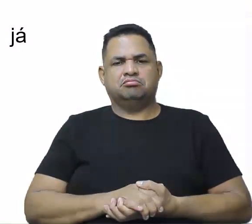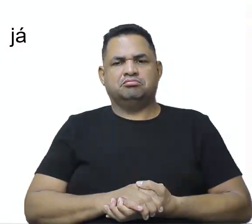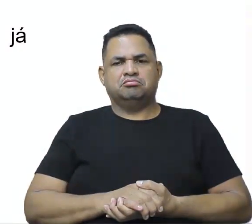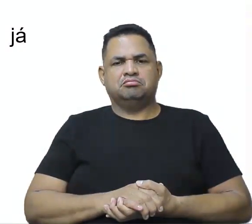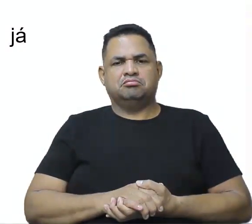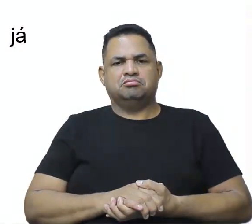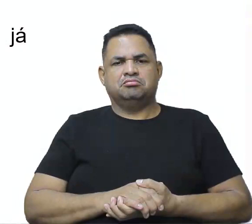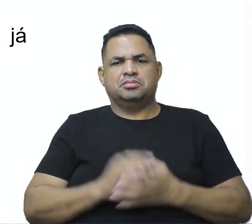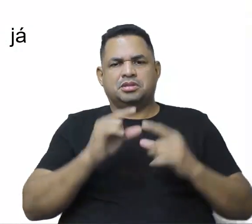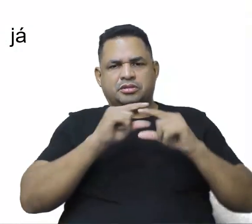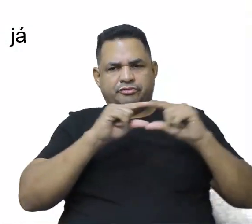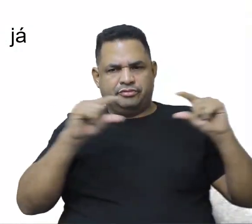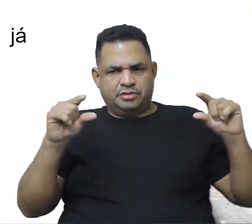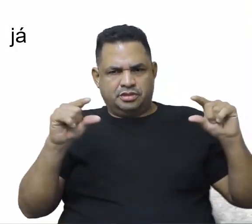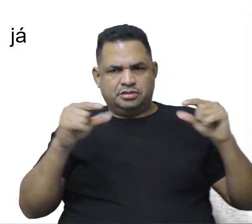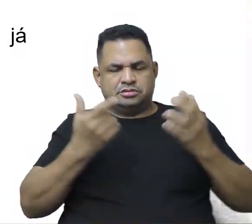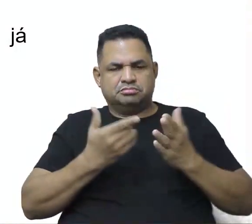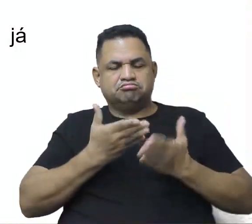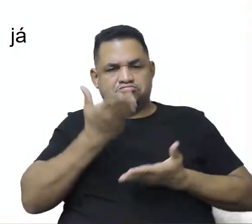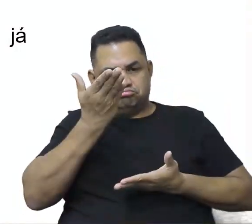Dentre as frases a seguir,